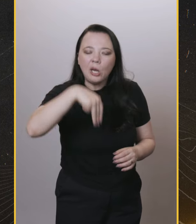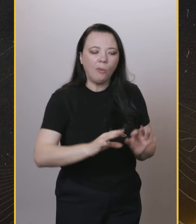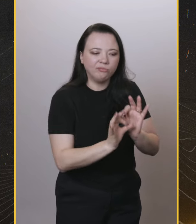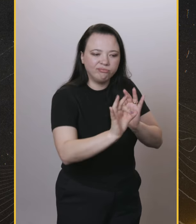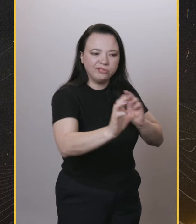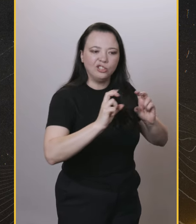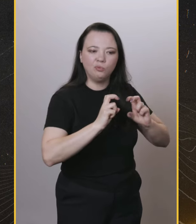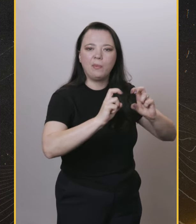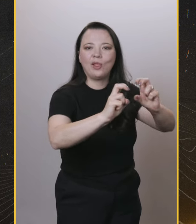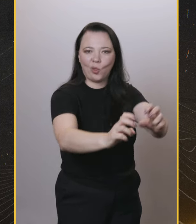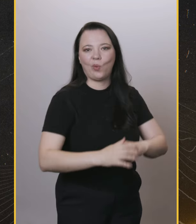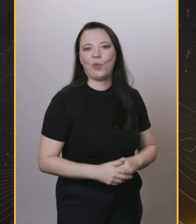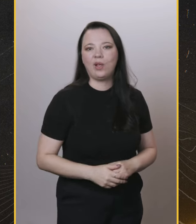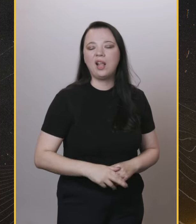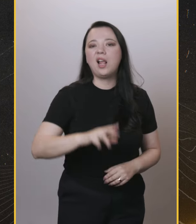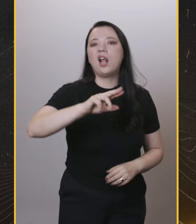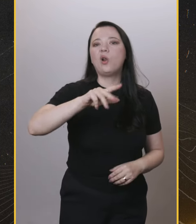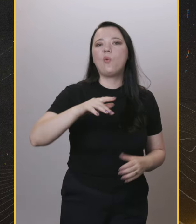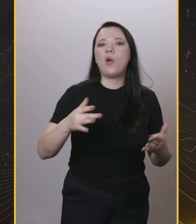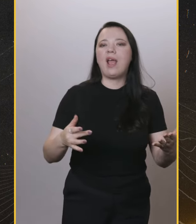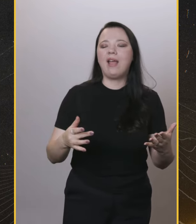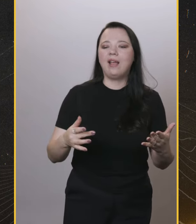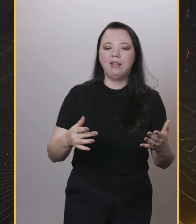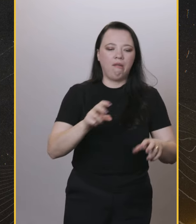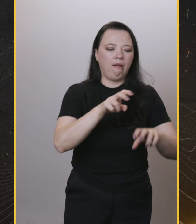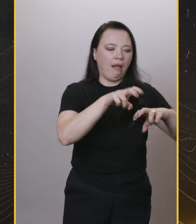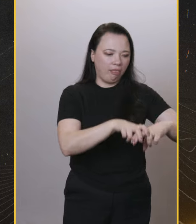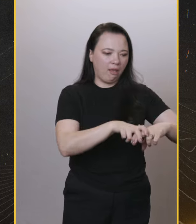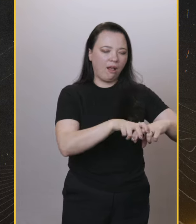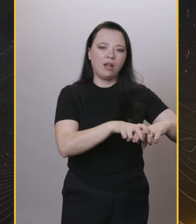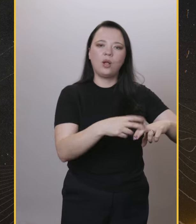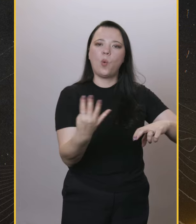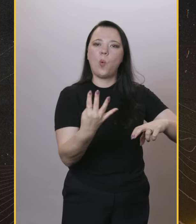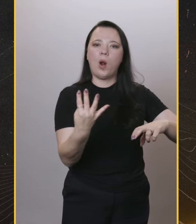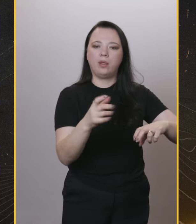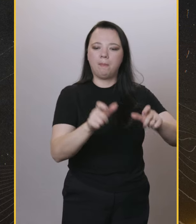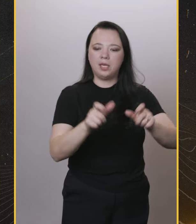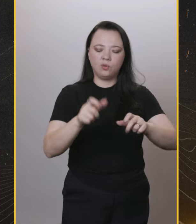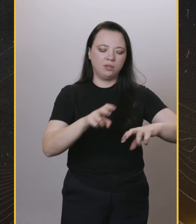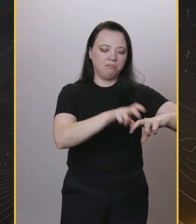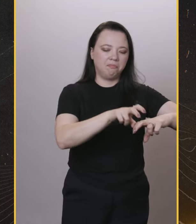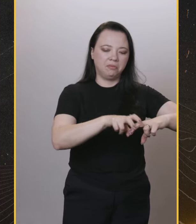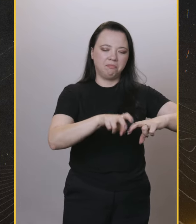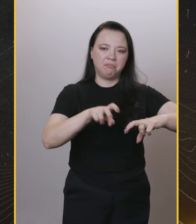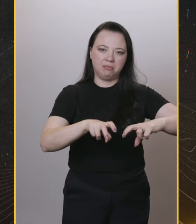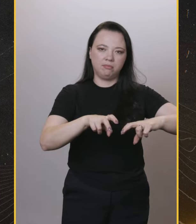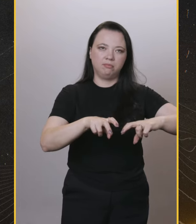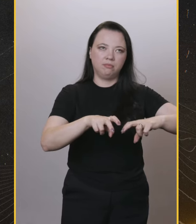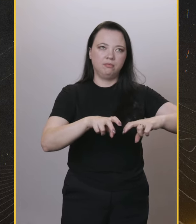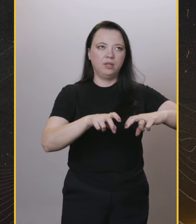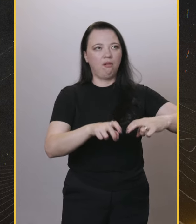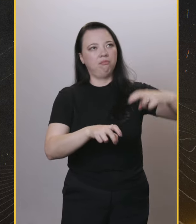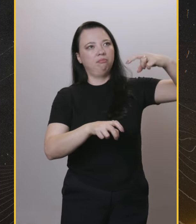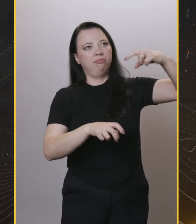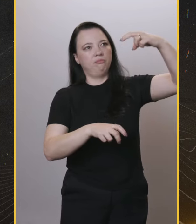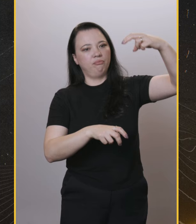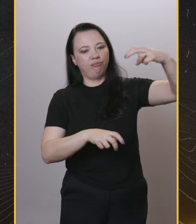pessoas por dia, são 12 mil ônibus na cidade. Tem 104 quilômetros de metrô. Não é um negocinho que